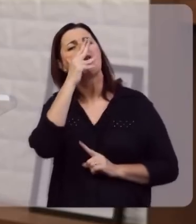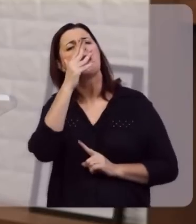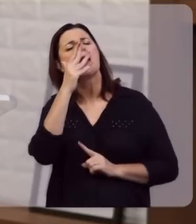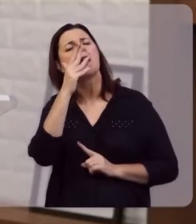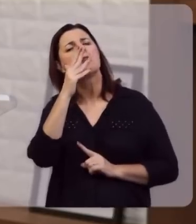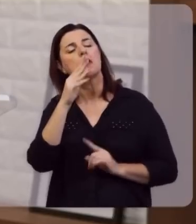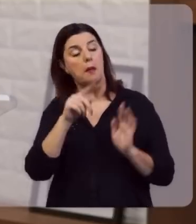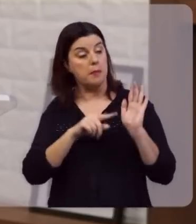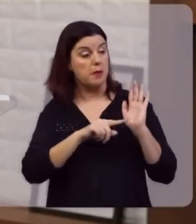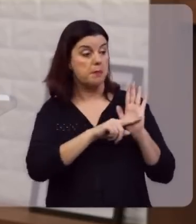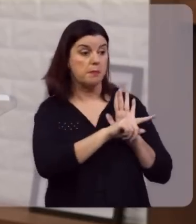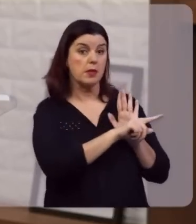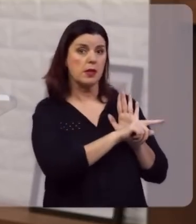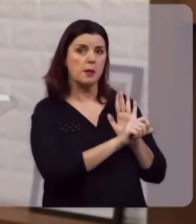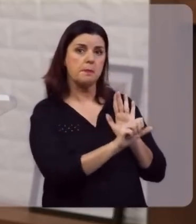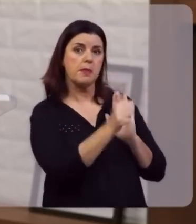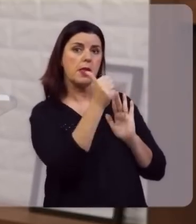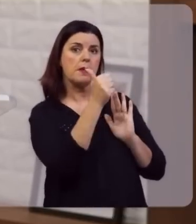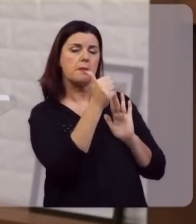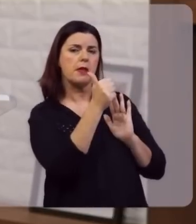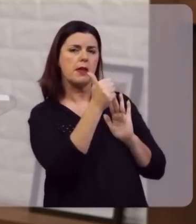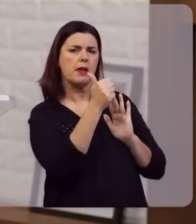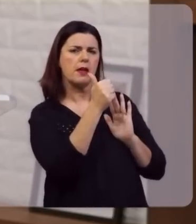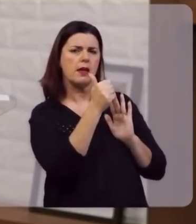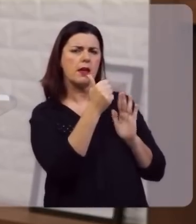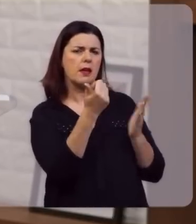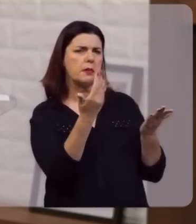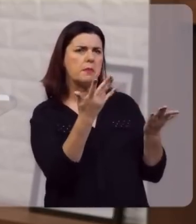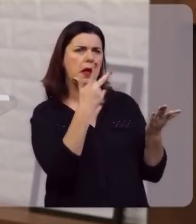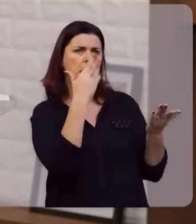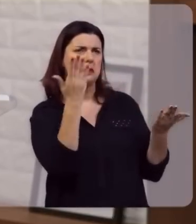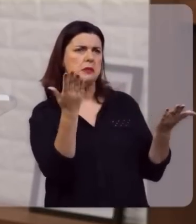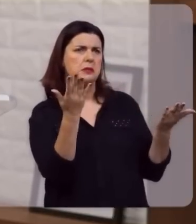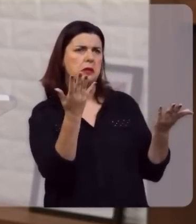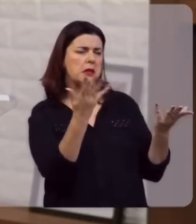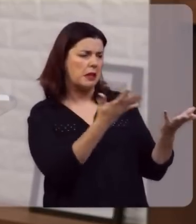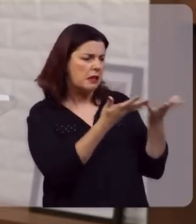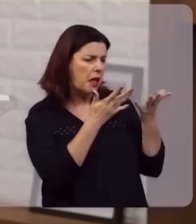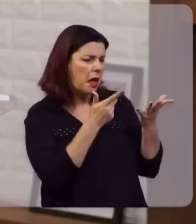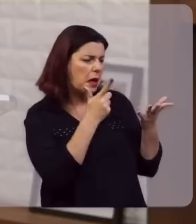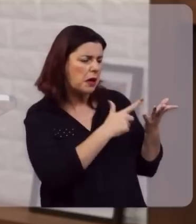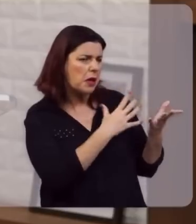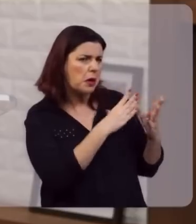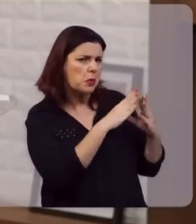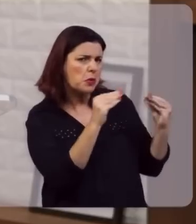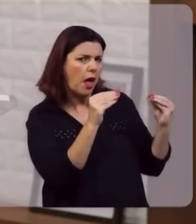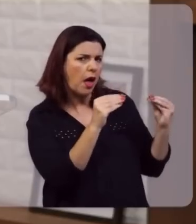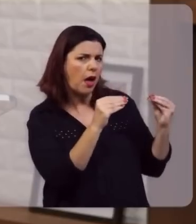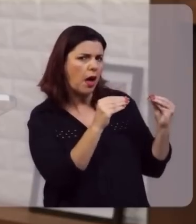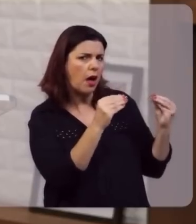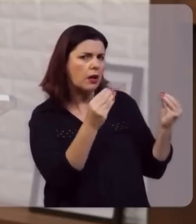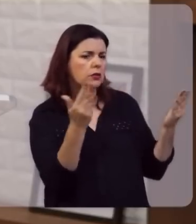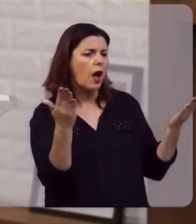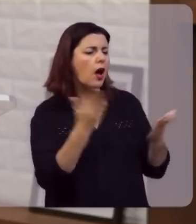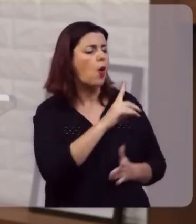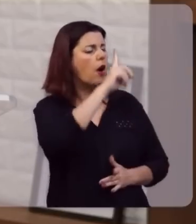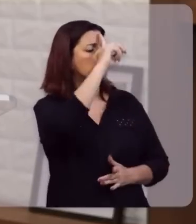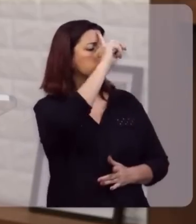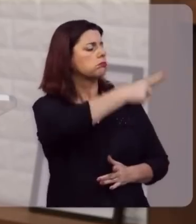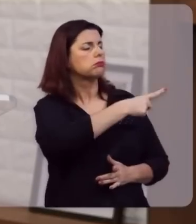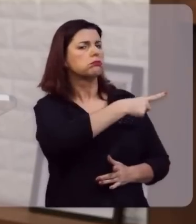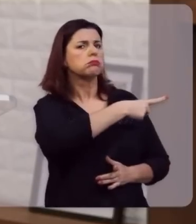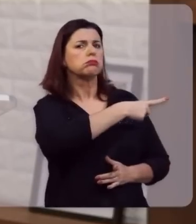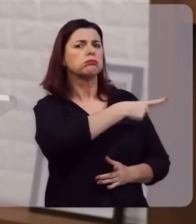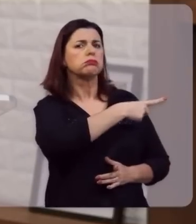-nos que se a primeira pergunta de Jesus era óbvia demais, queres ser curado, agora a sua ordem